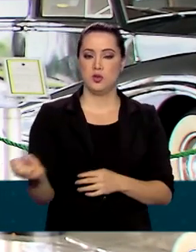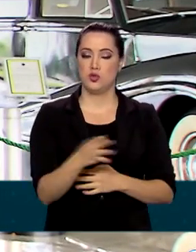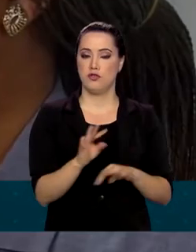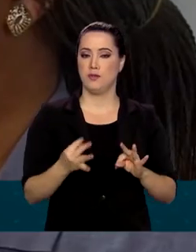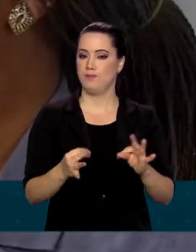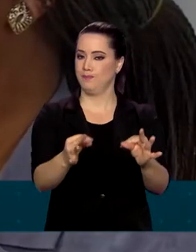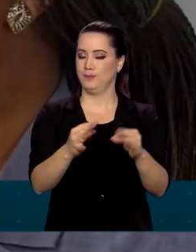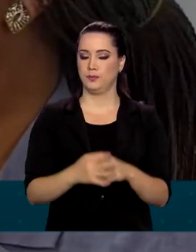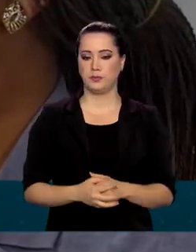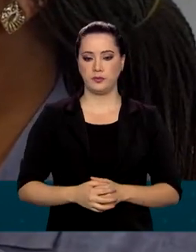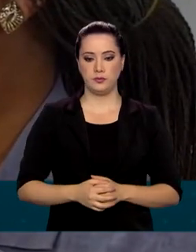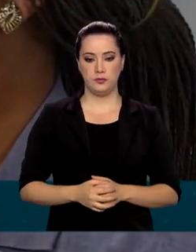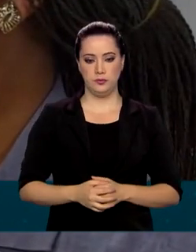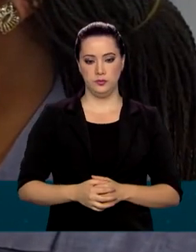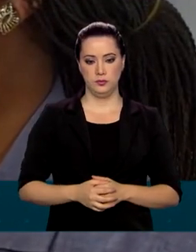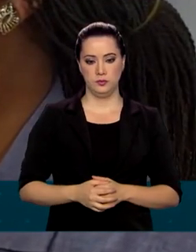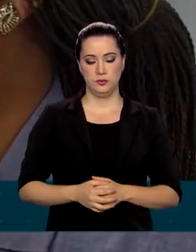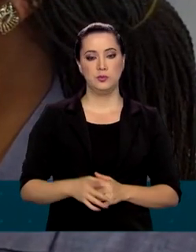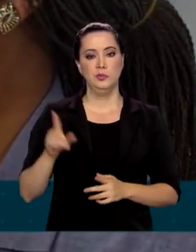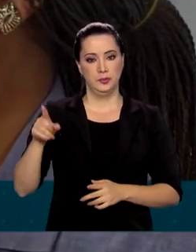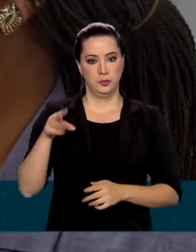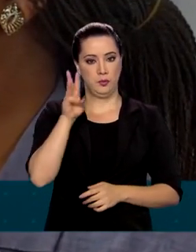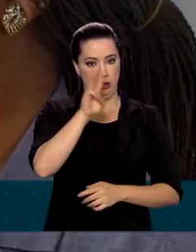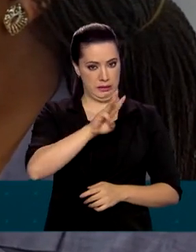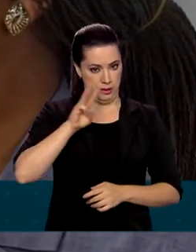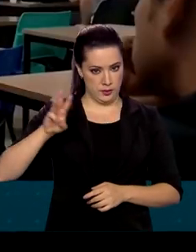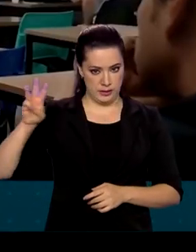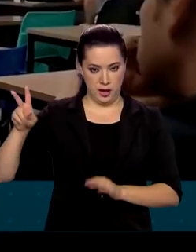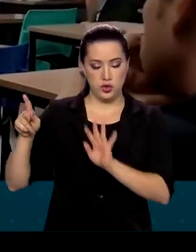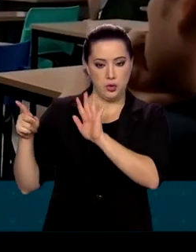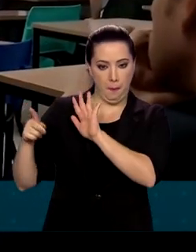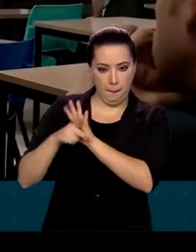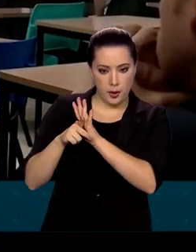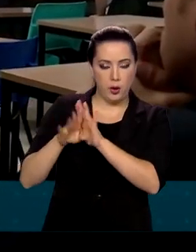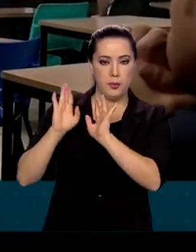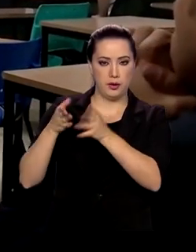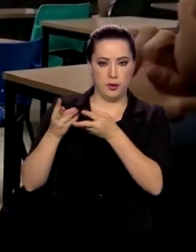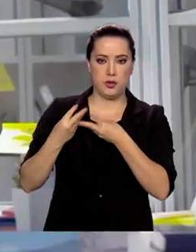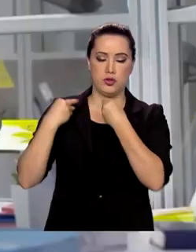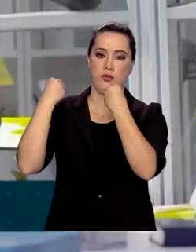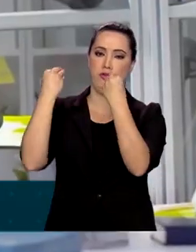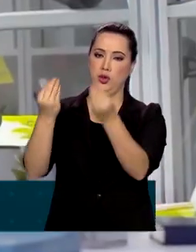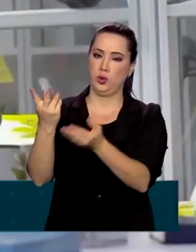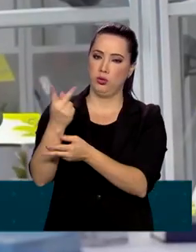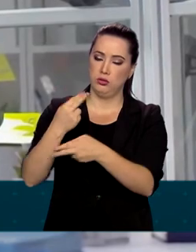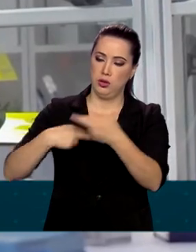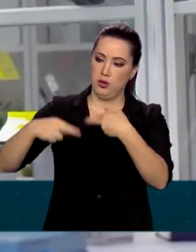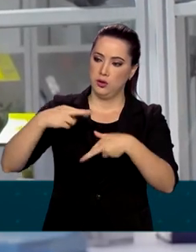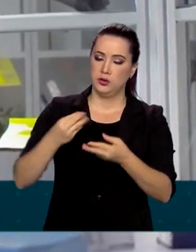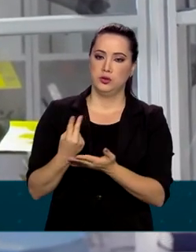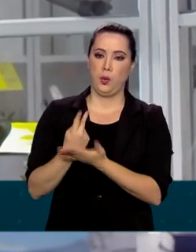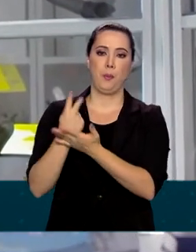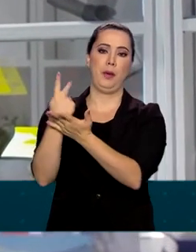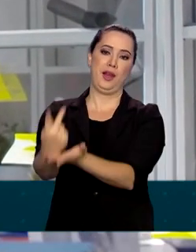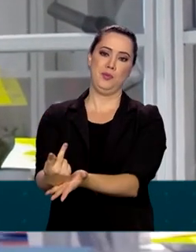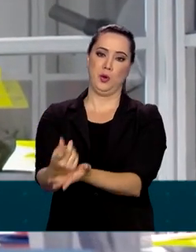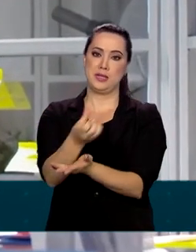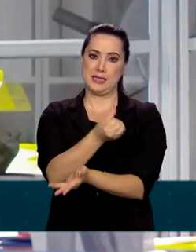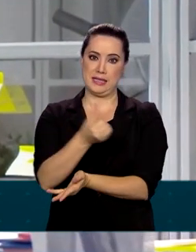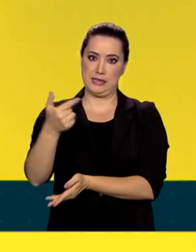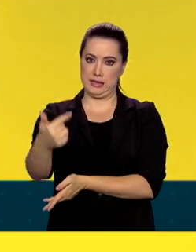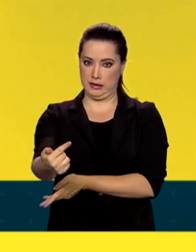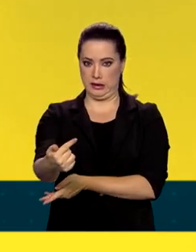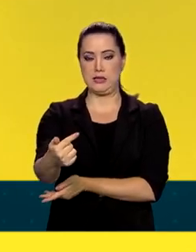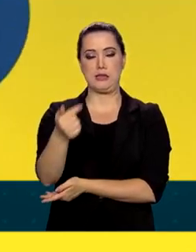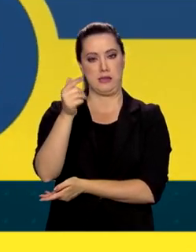tecnológica. A plataforma 100 Open Startups também já premiou 67 startups que participaram do